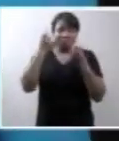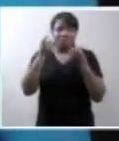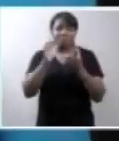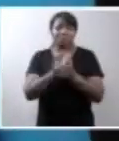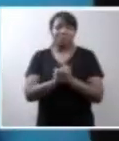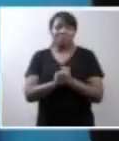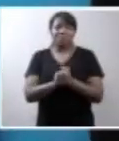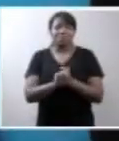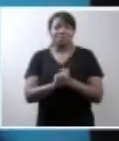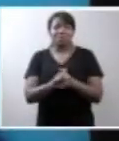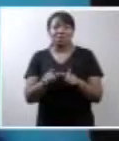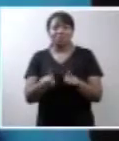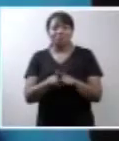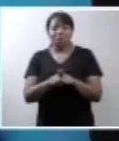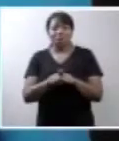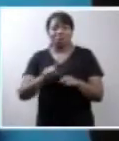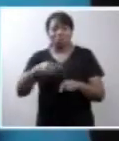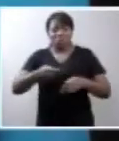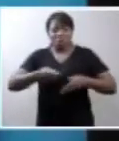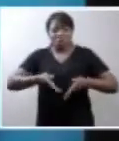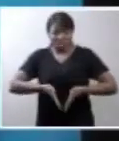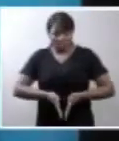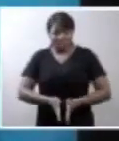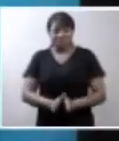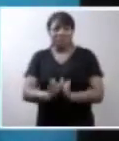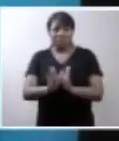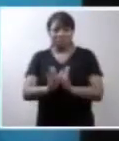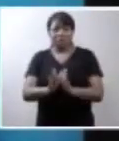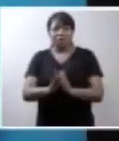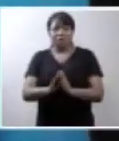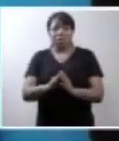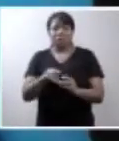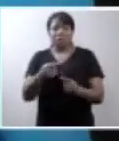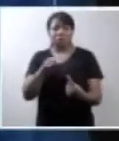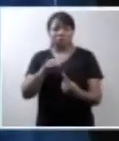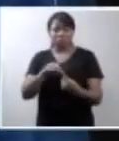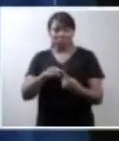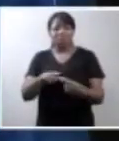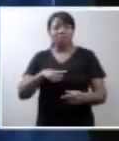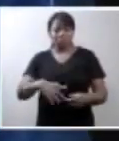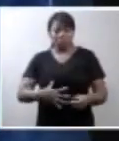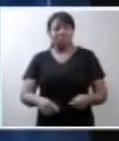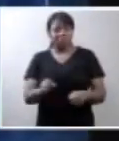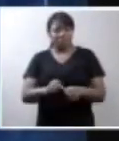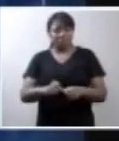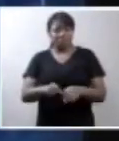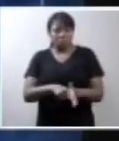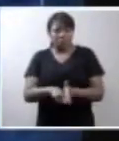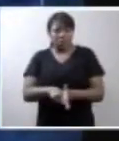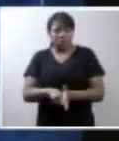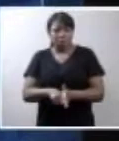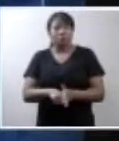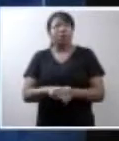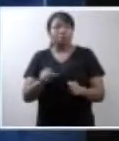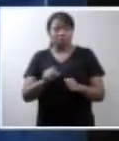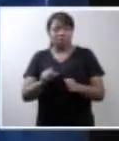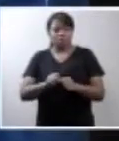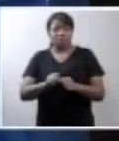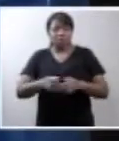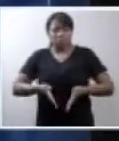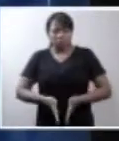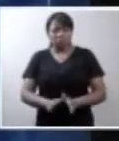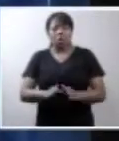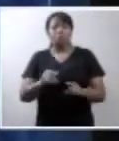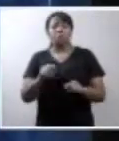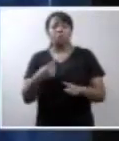Aí, meio dia e meio, o neném nasceu. E cinco horas da tarde eu fiz a curetagem. Mas eu preferi ter feito o parto, induzido agora,